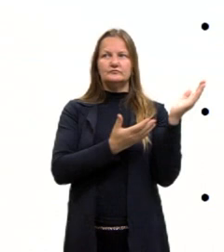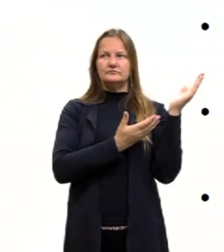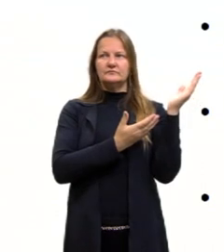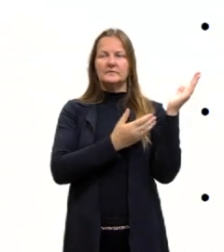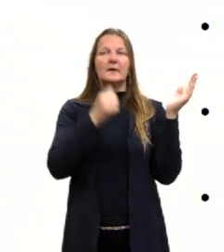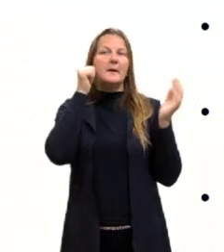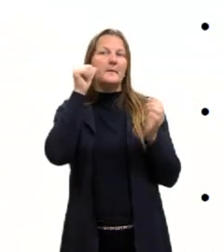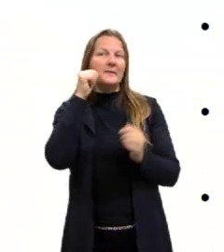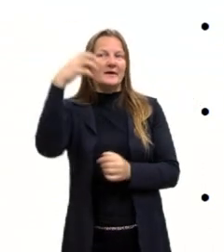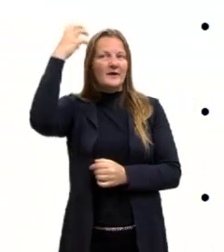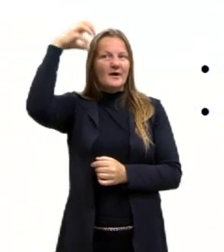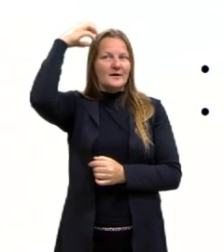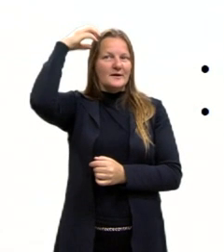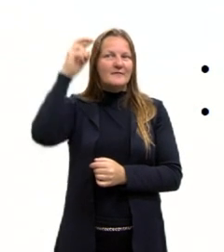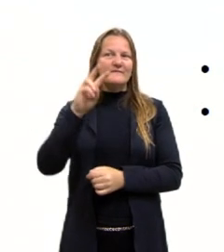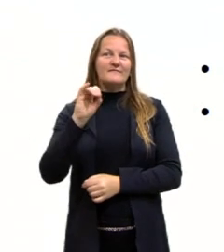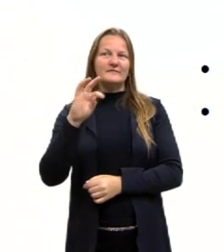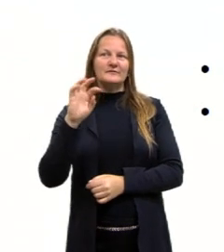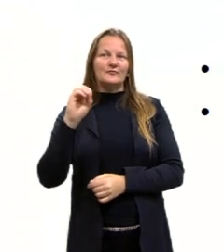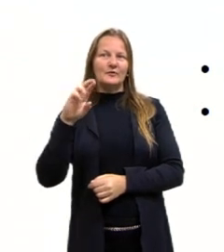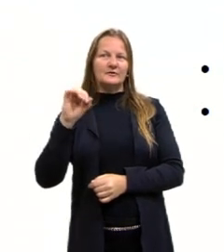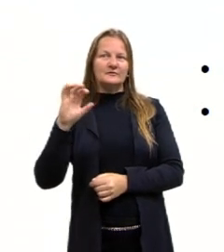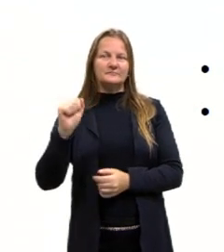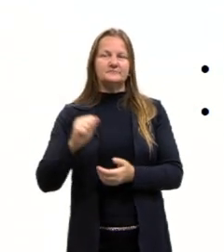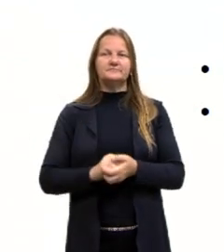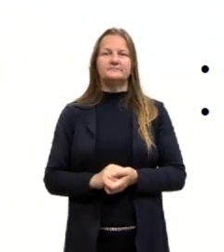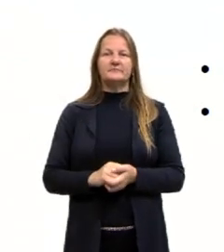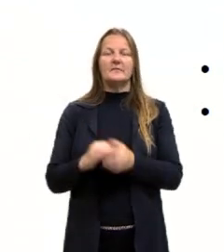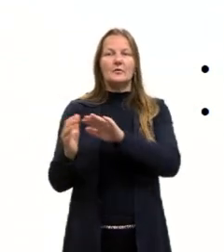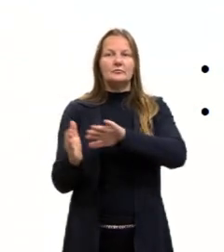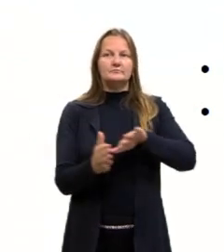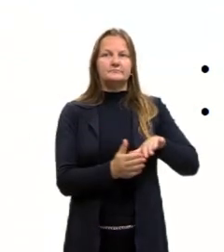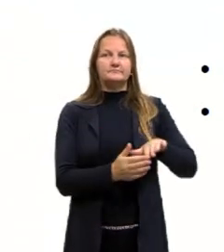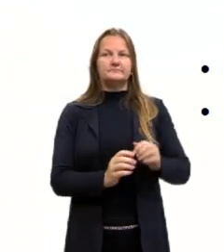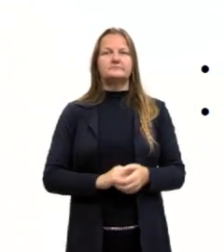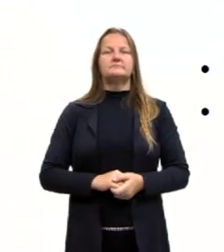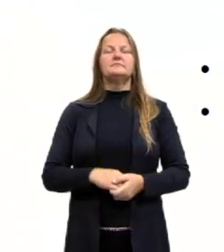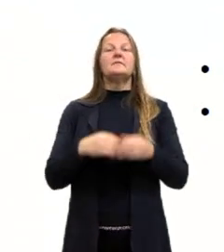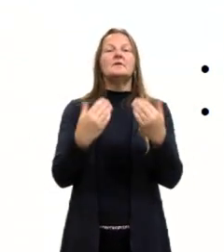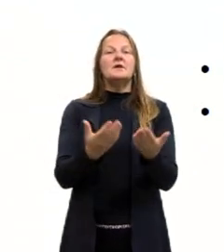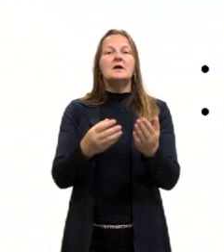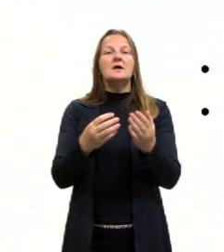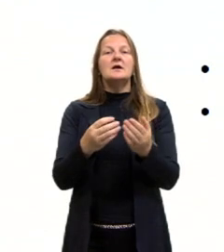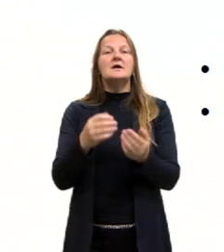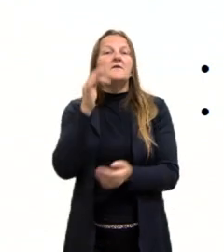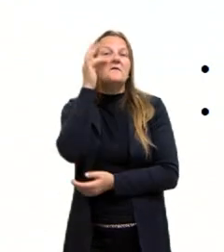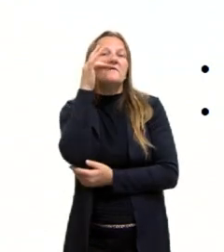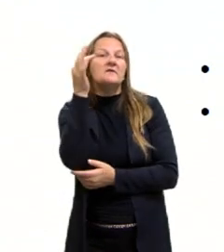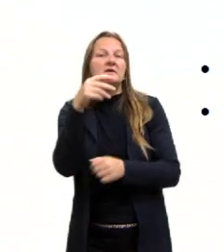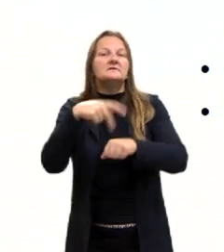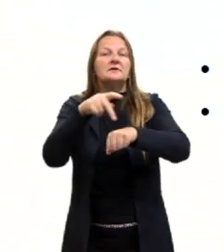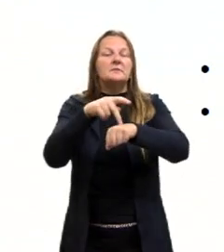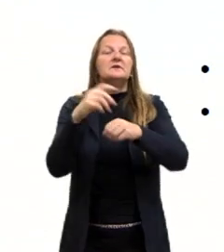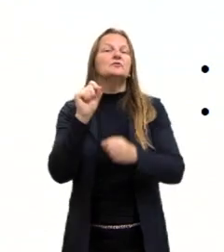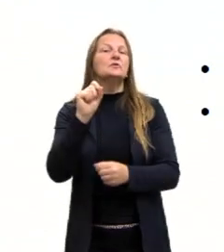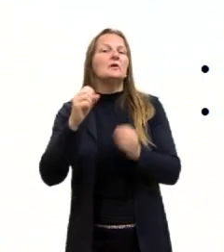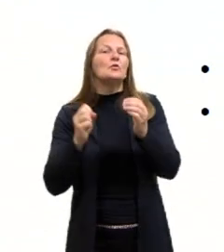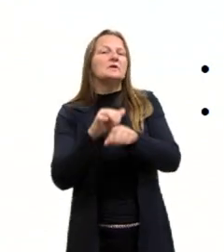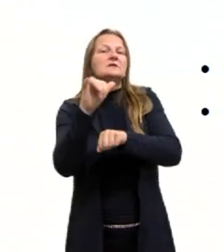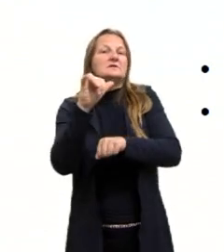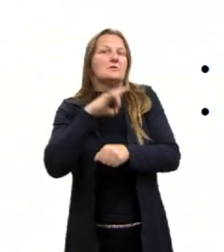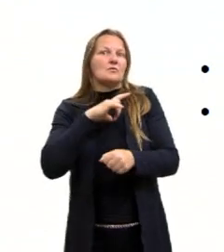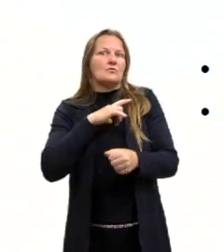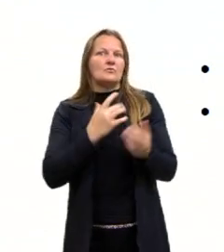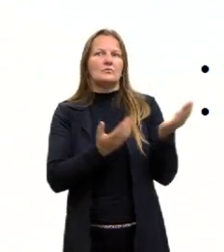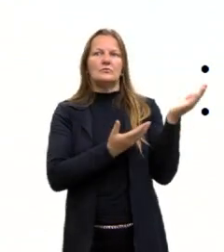Vitória. E a França? O aconteceu na França no século XIX, depois da Revolução Francesa? A gente